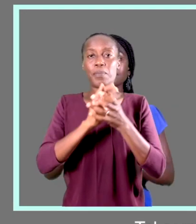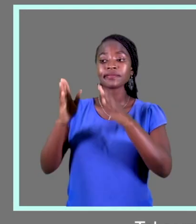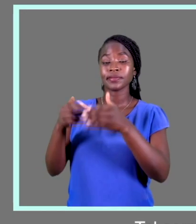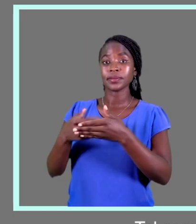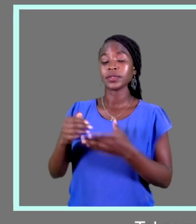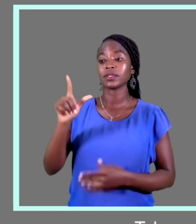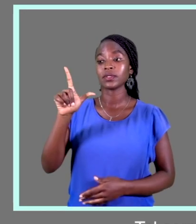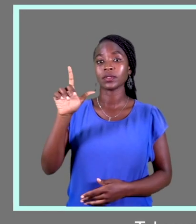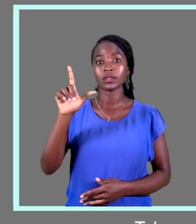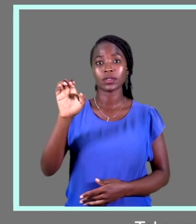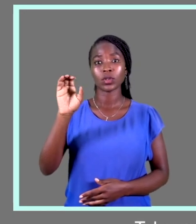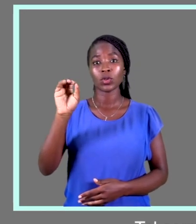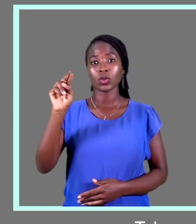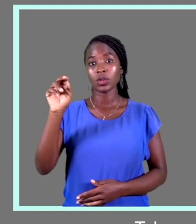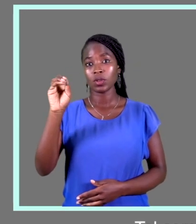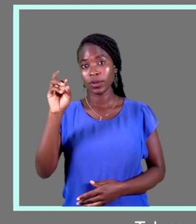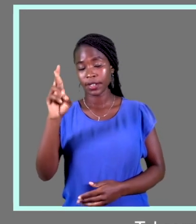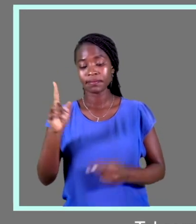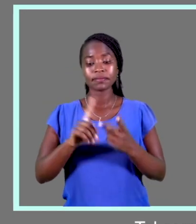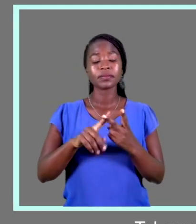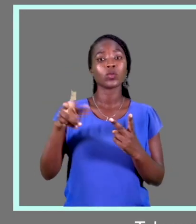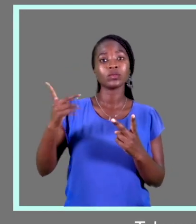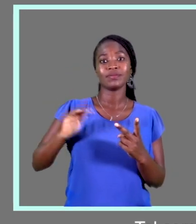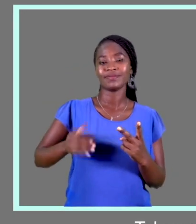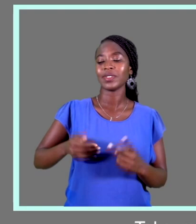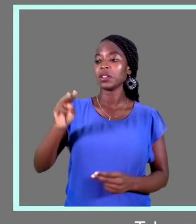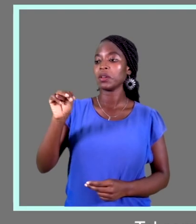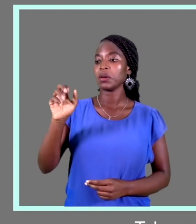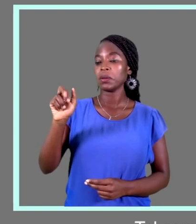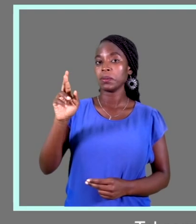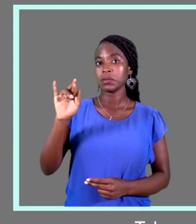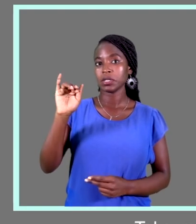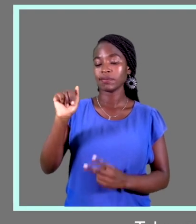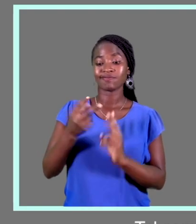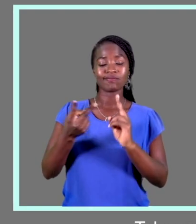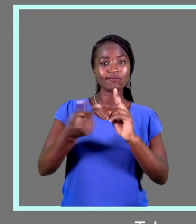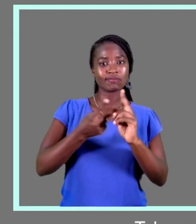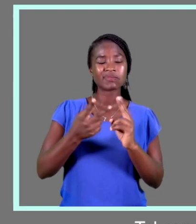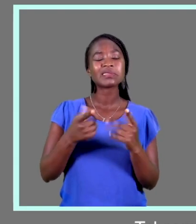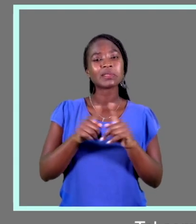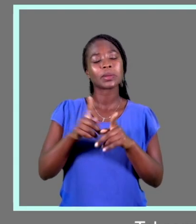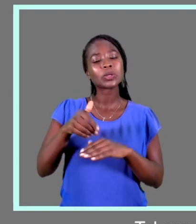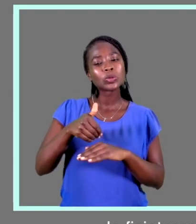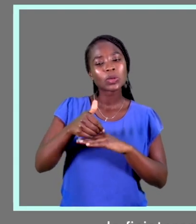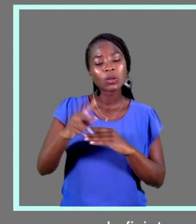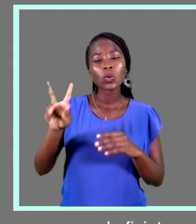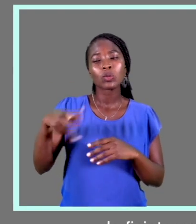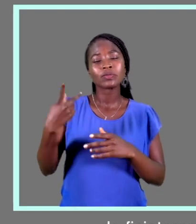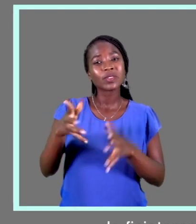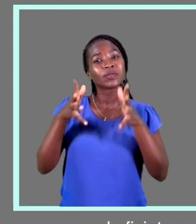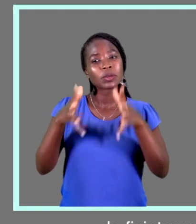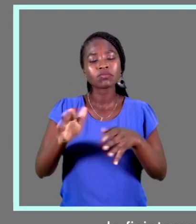Tal como Leonor, Maria Joana também encontrou alternativas para continuar sessões de